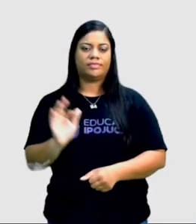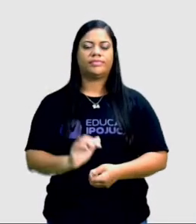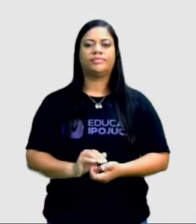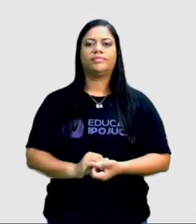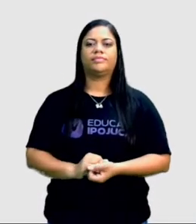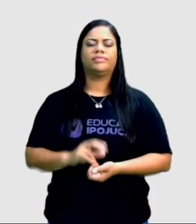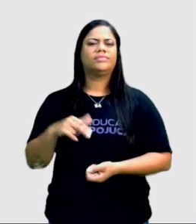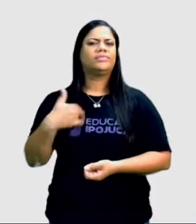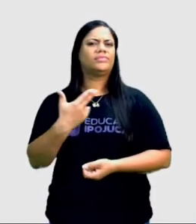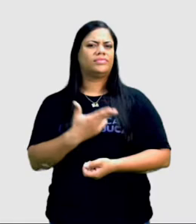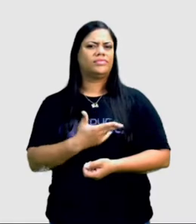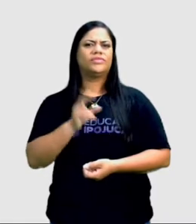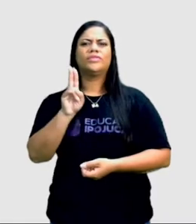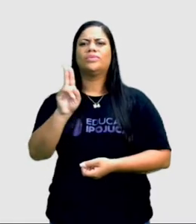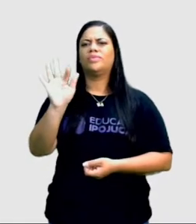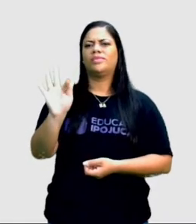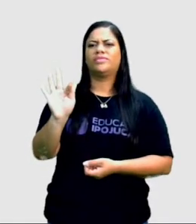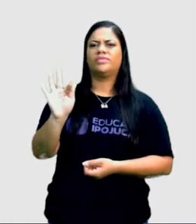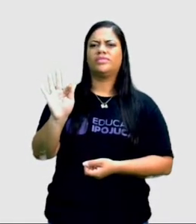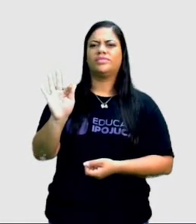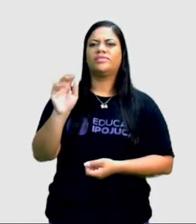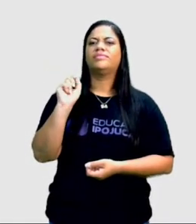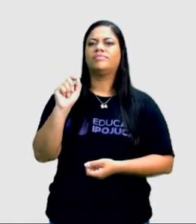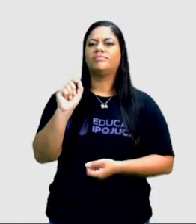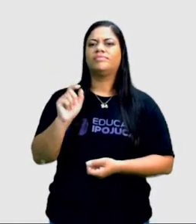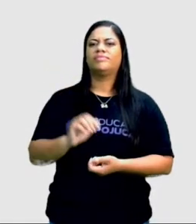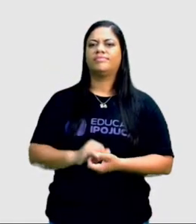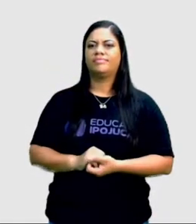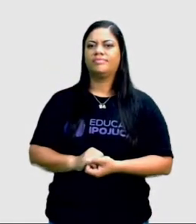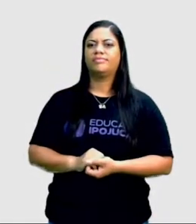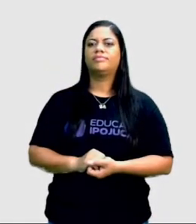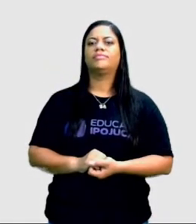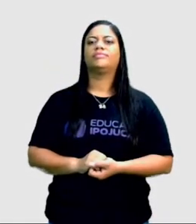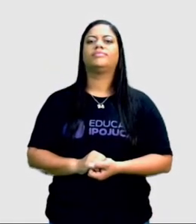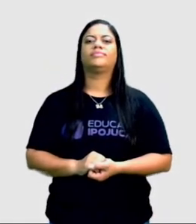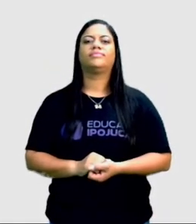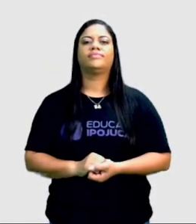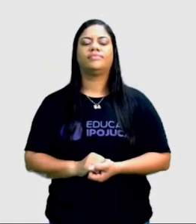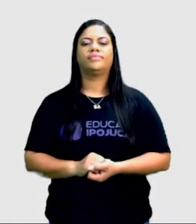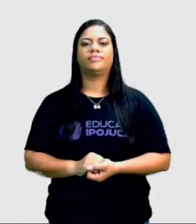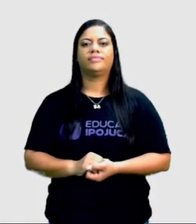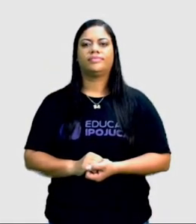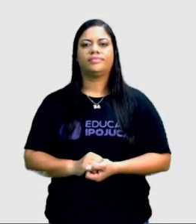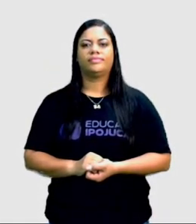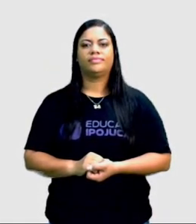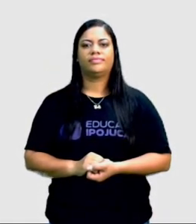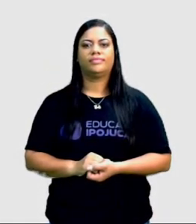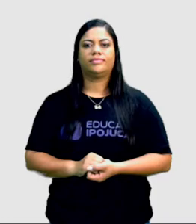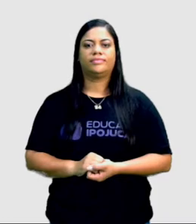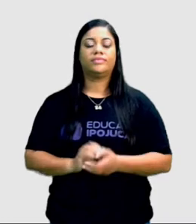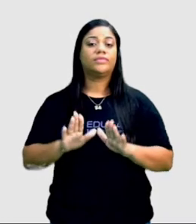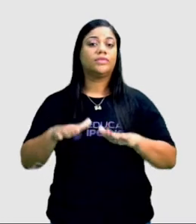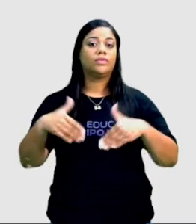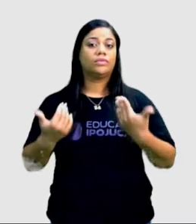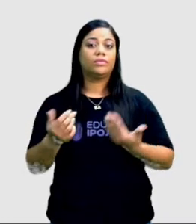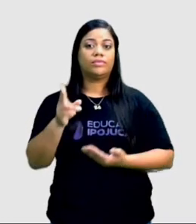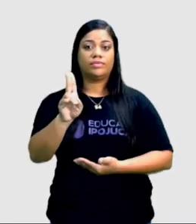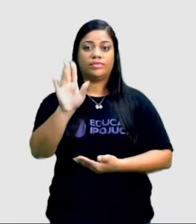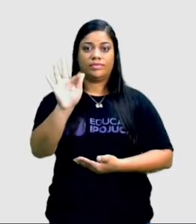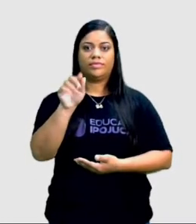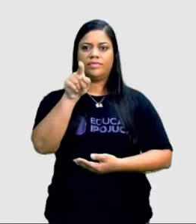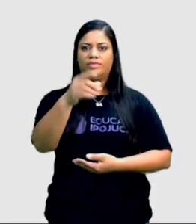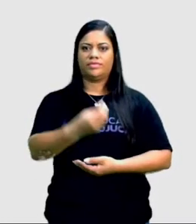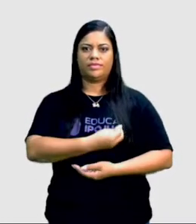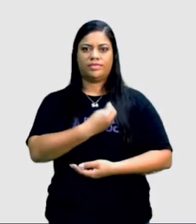Às vezes a gente vê assim, o F. O F é a sigla de unidades federativas. Então, qual unidade federativa que você